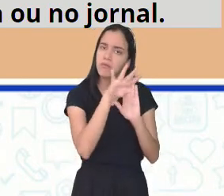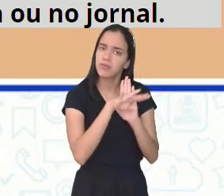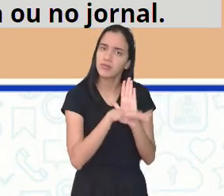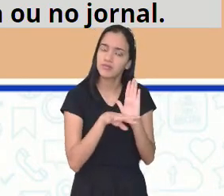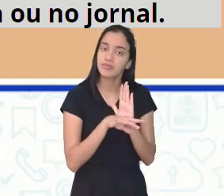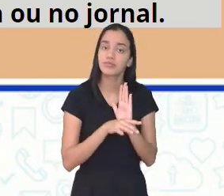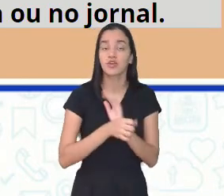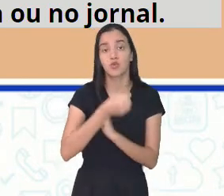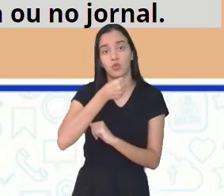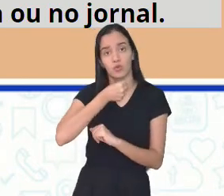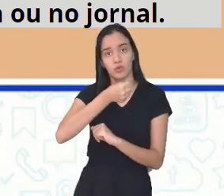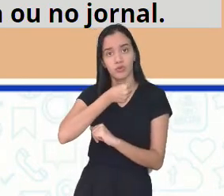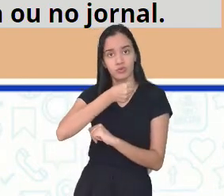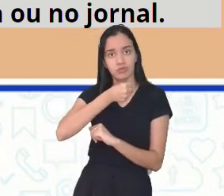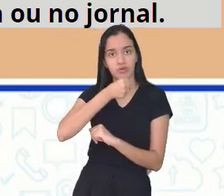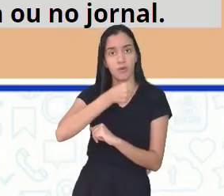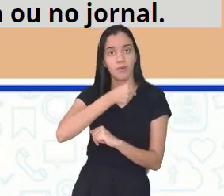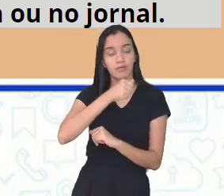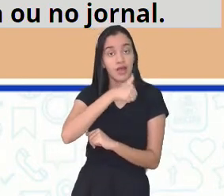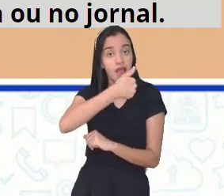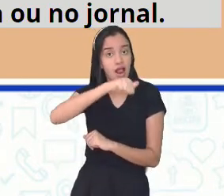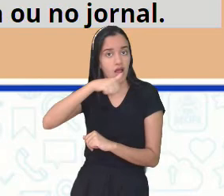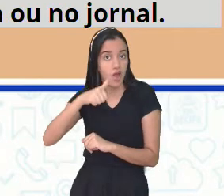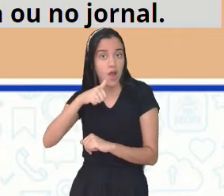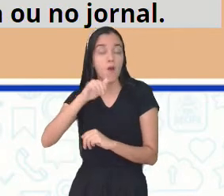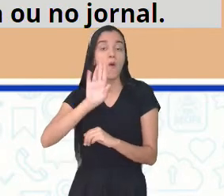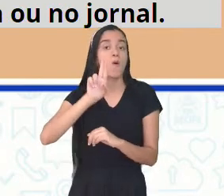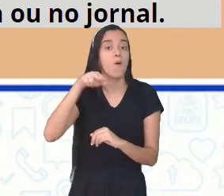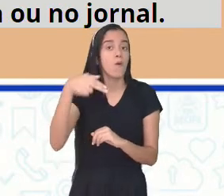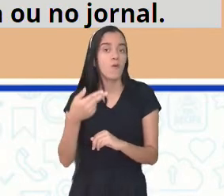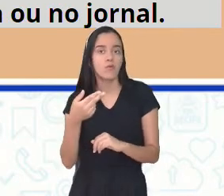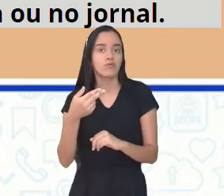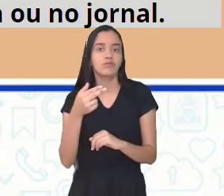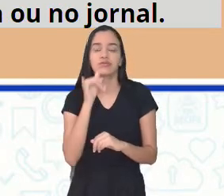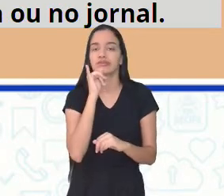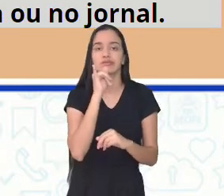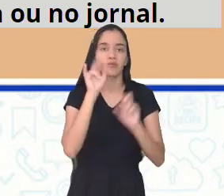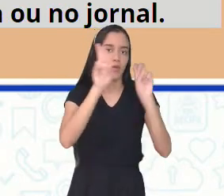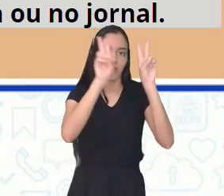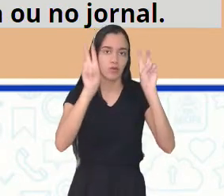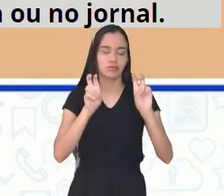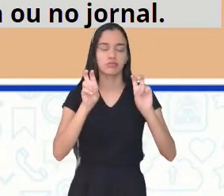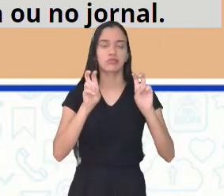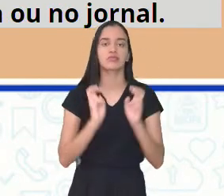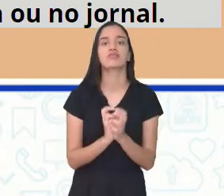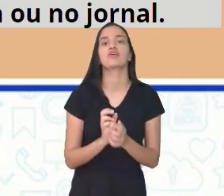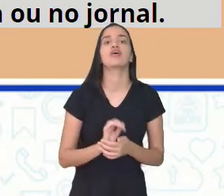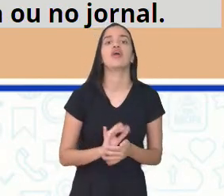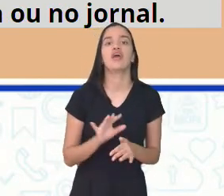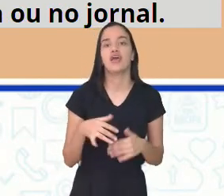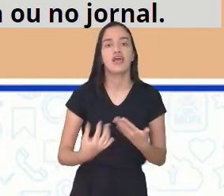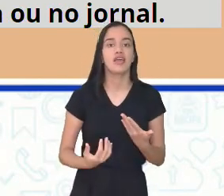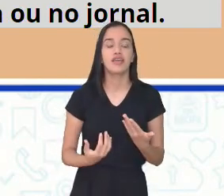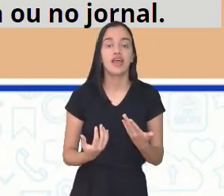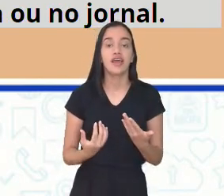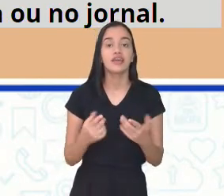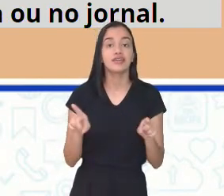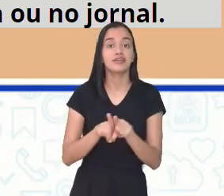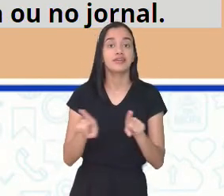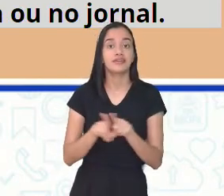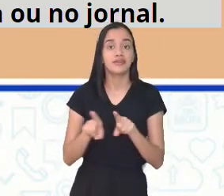jornalista pela qualidade ou pela abordagem do assunto, expressando a aprovação aos